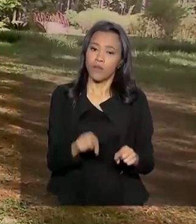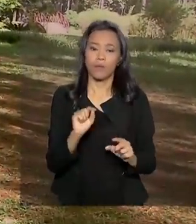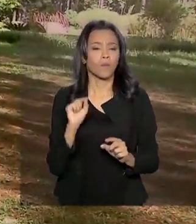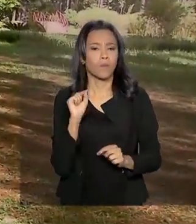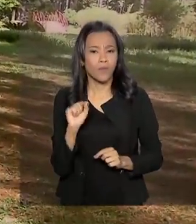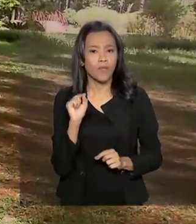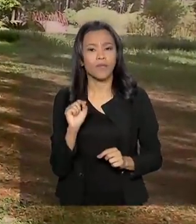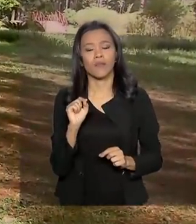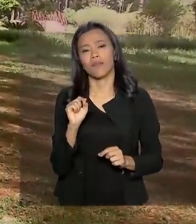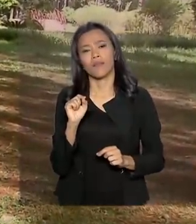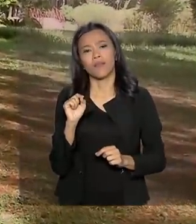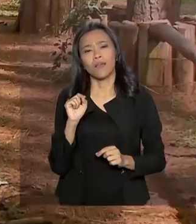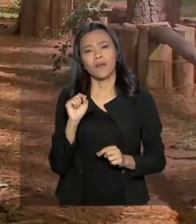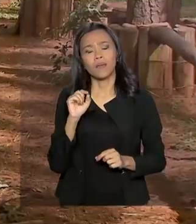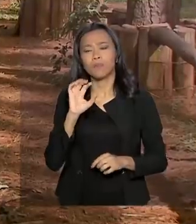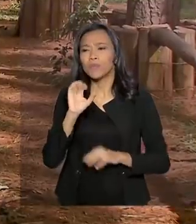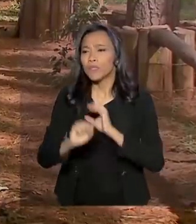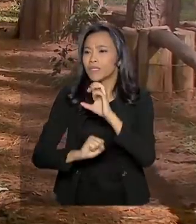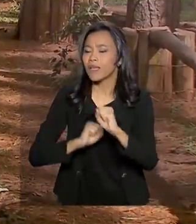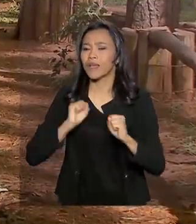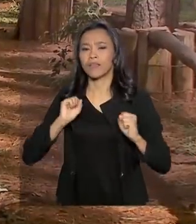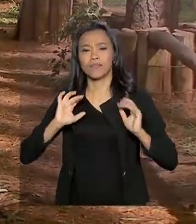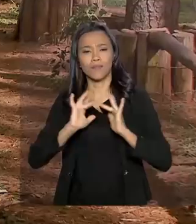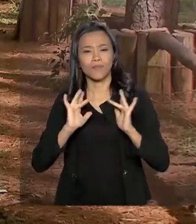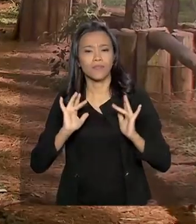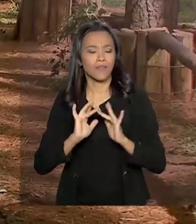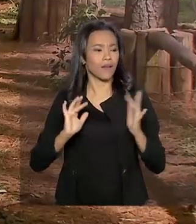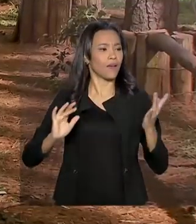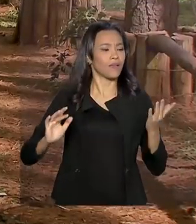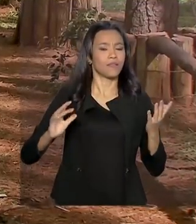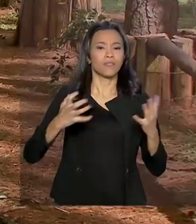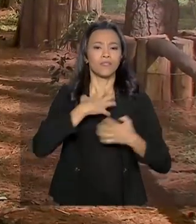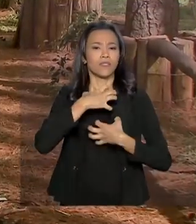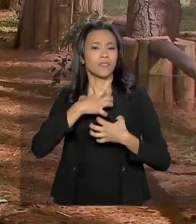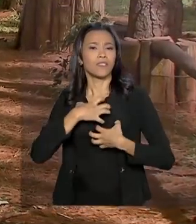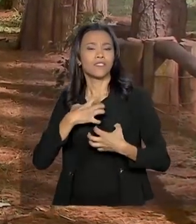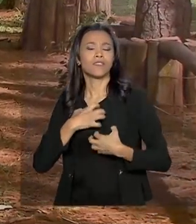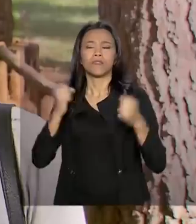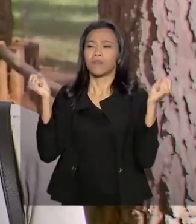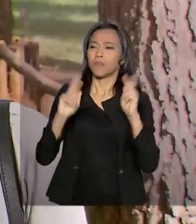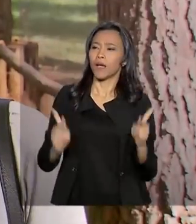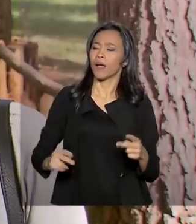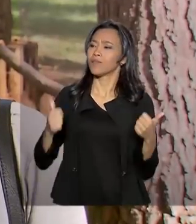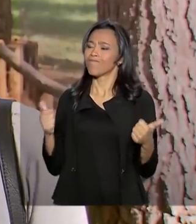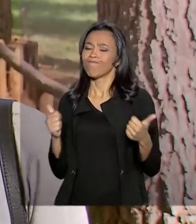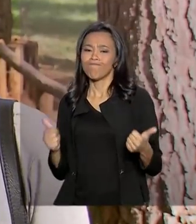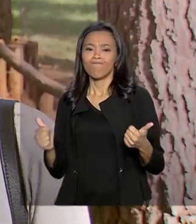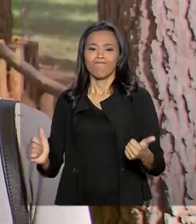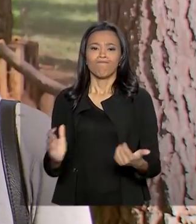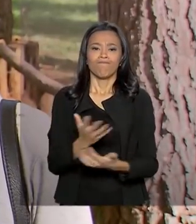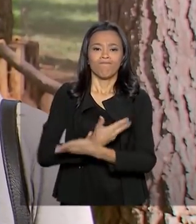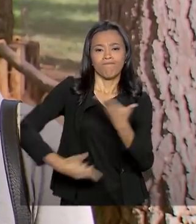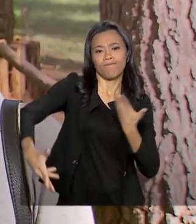buscar essa interação, momentos mais de tranquilidade, de paz e